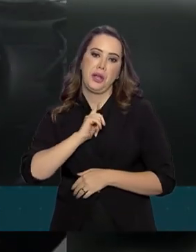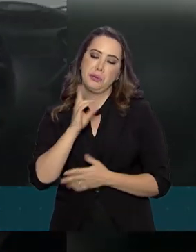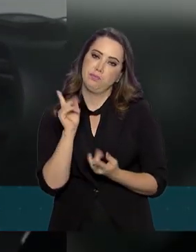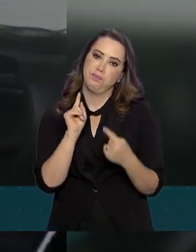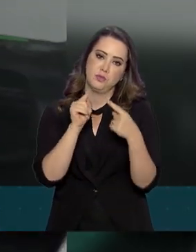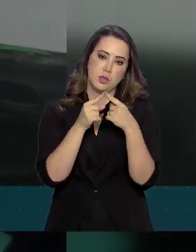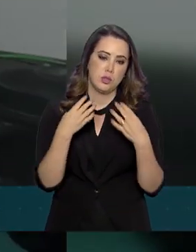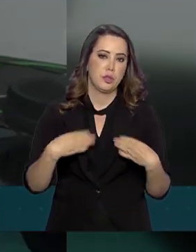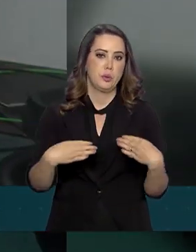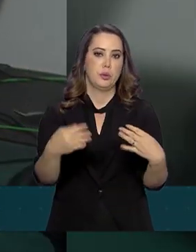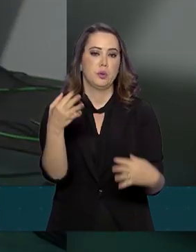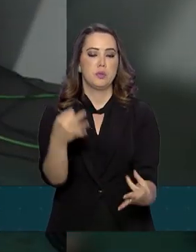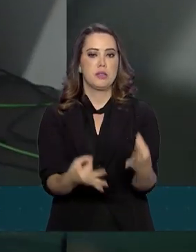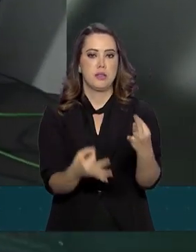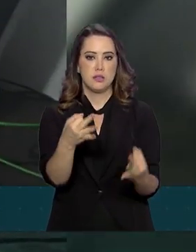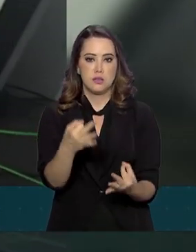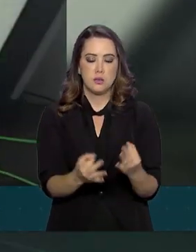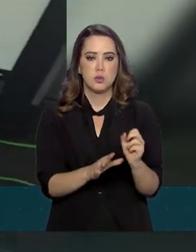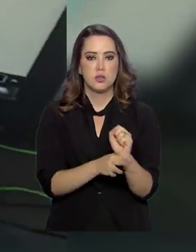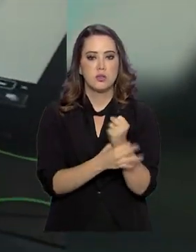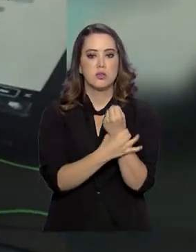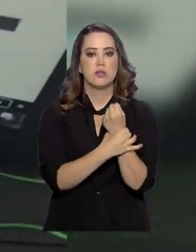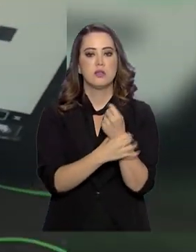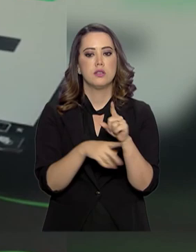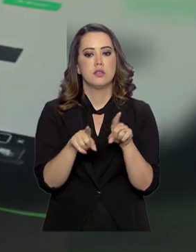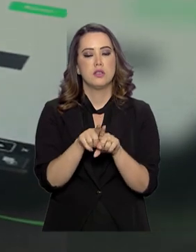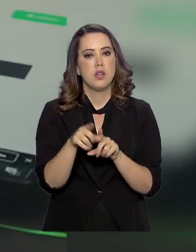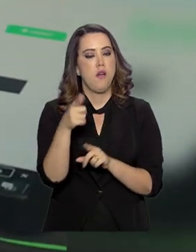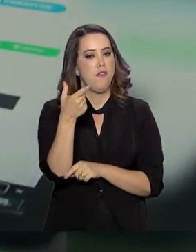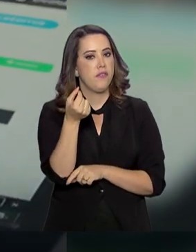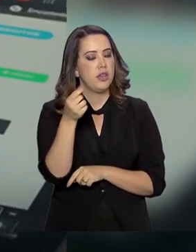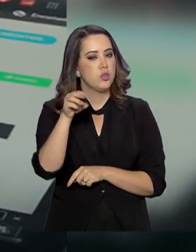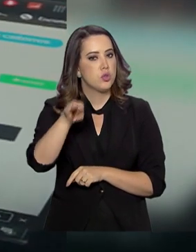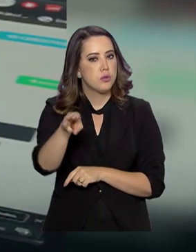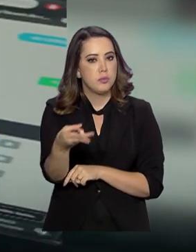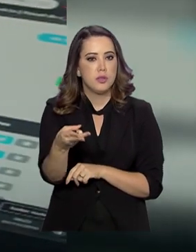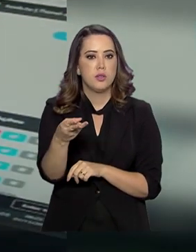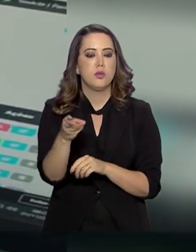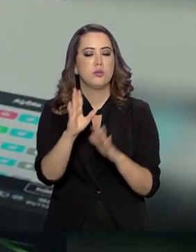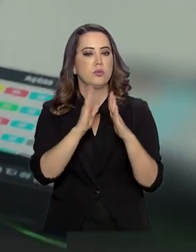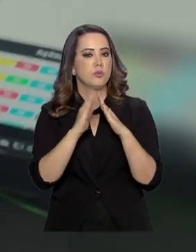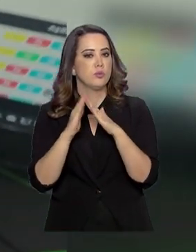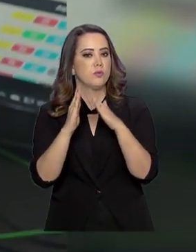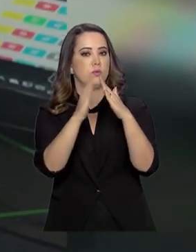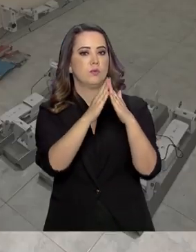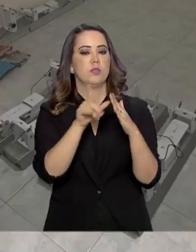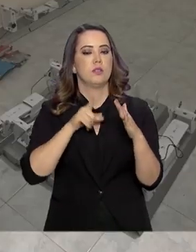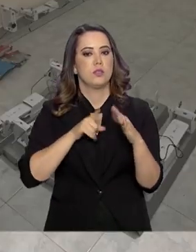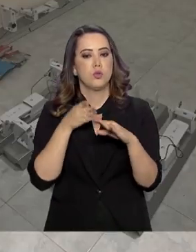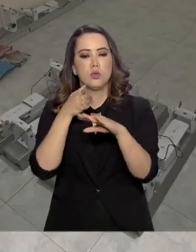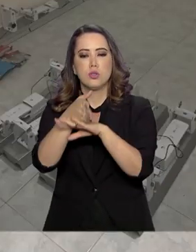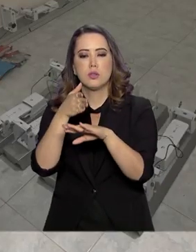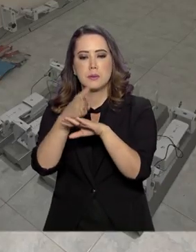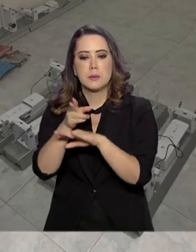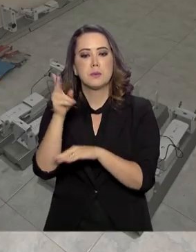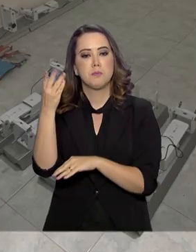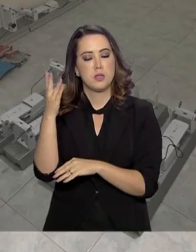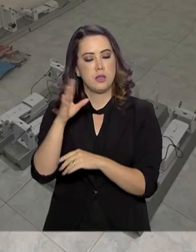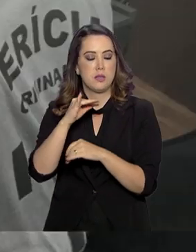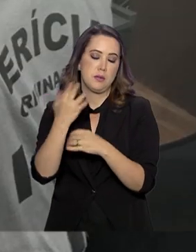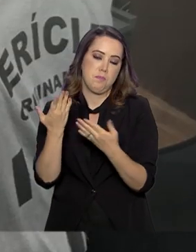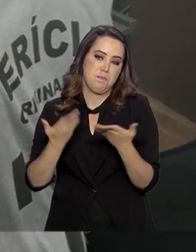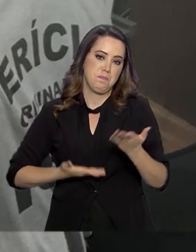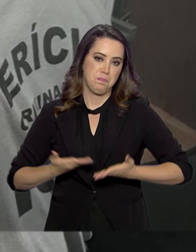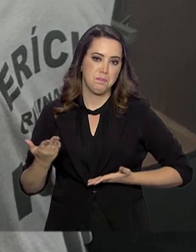De acordo com o Ministério da Justiça e Segurança Pública, 20 milhões de lares brasileiros têm hoje acesso a esse tipo de serviço